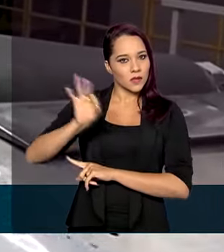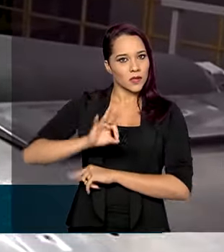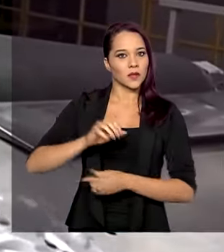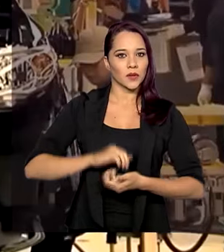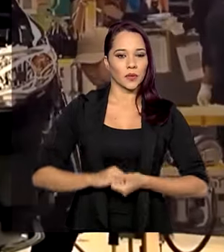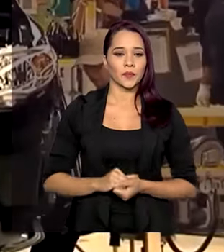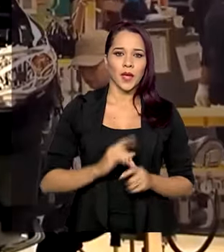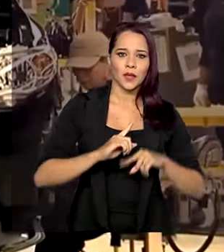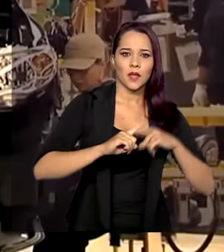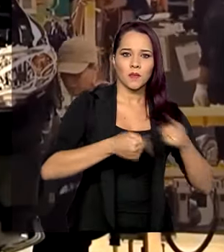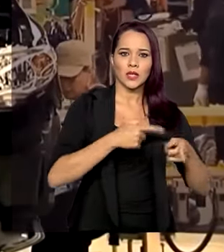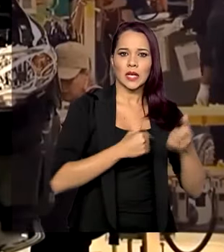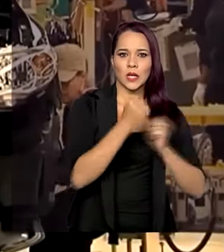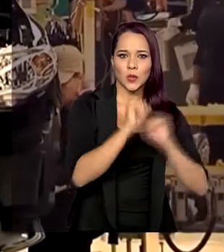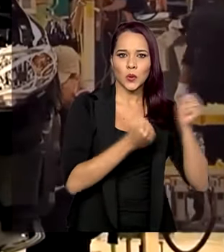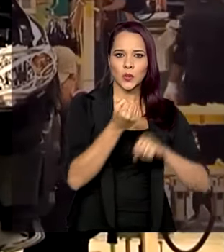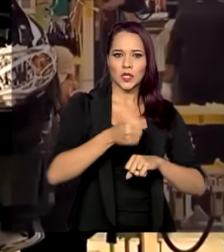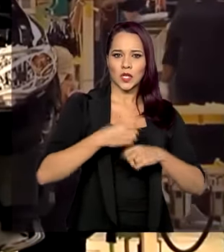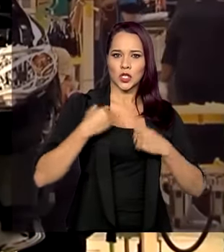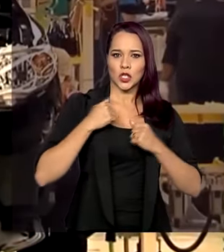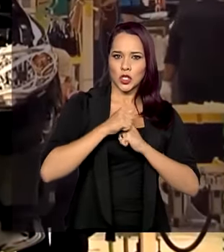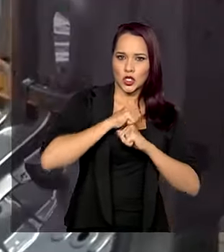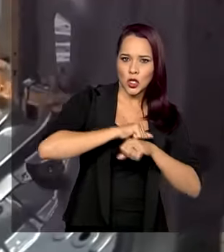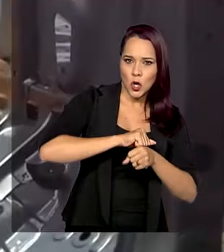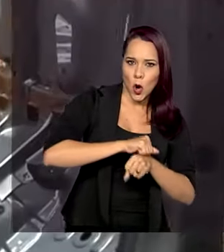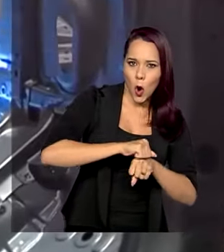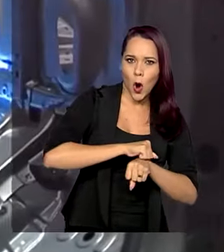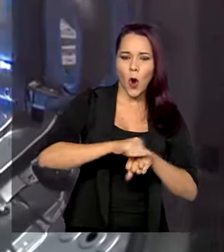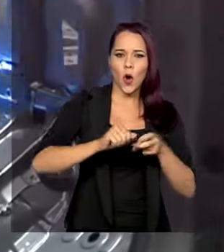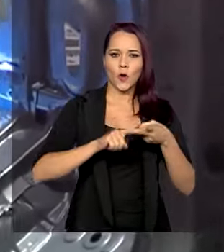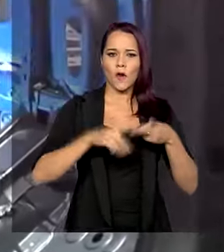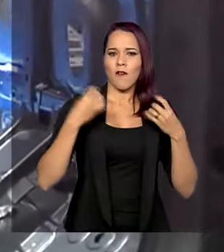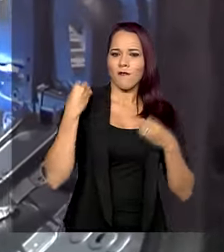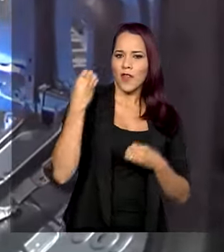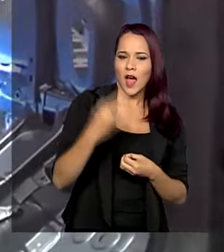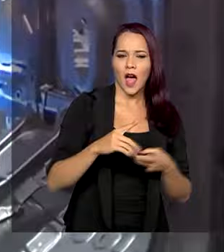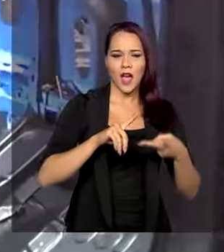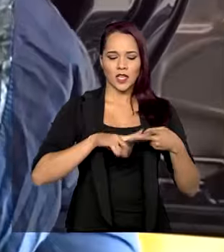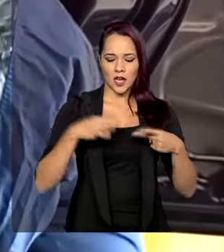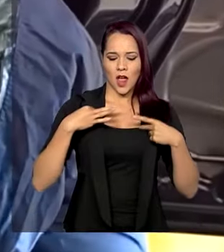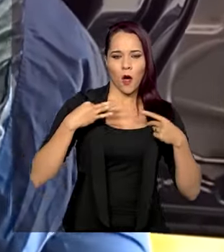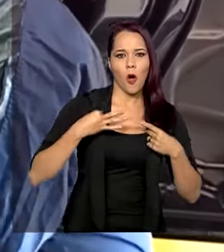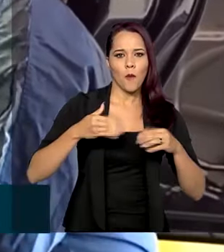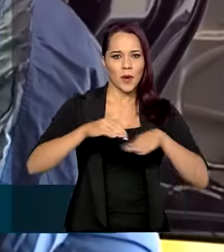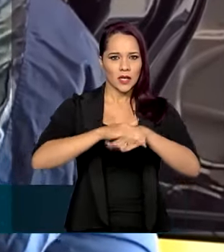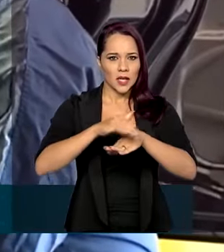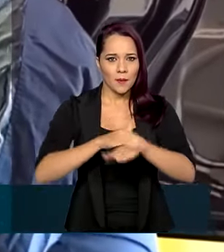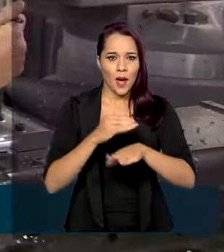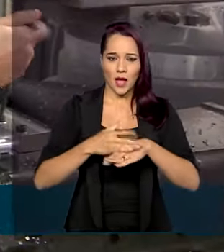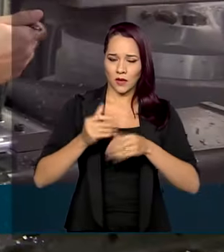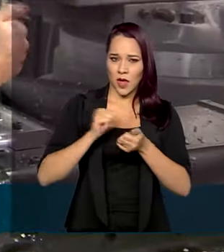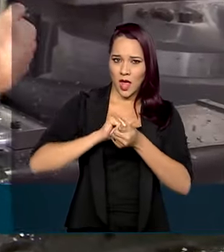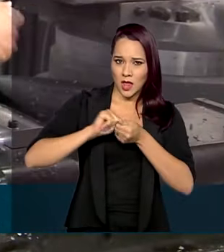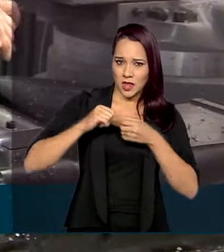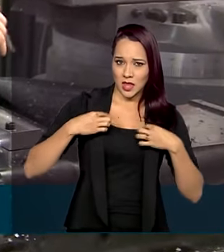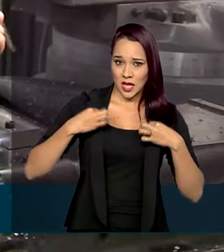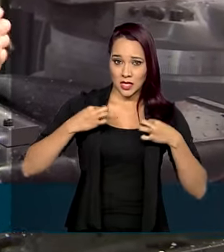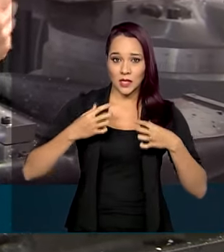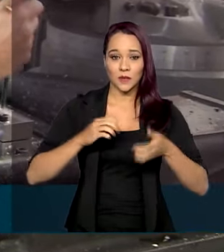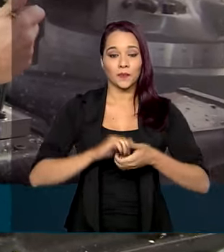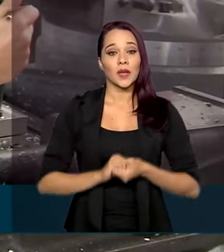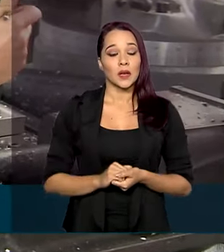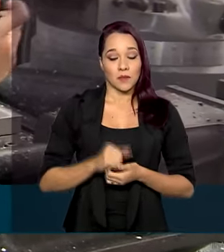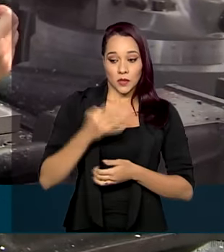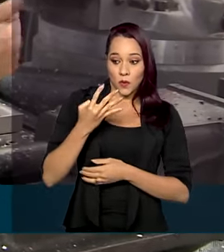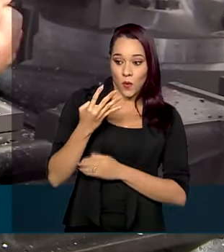Em seguida, vem as indústrias de couro, artigos para viagem, calçados, vestuário e de produtos têxteis. Mesmo com